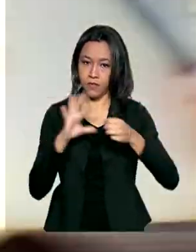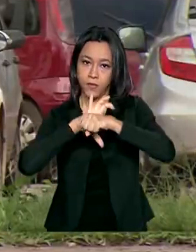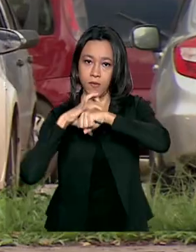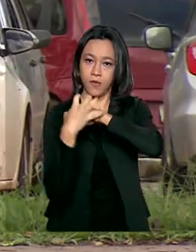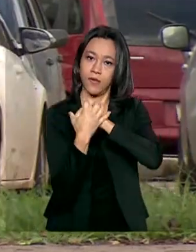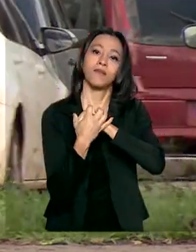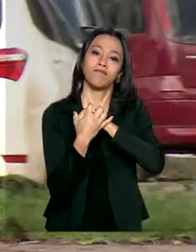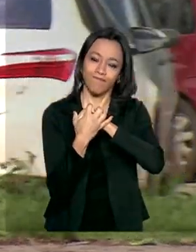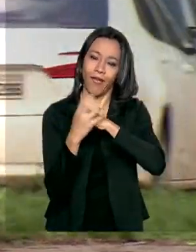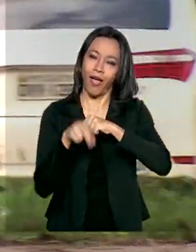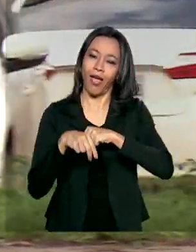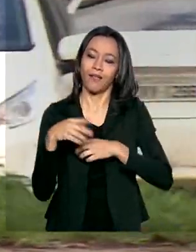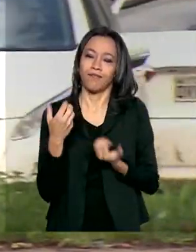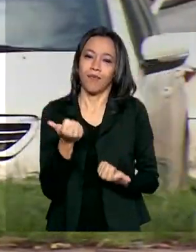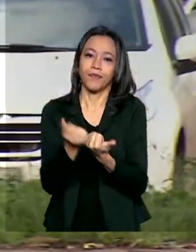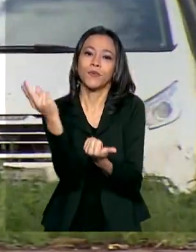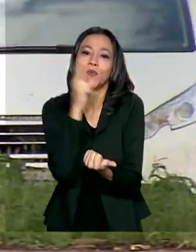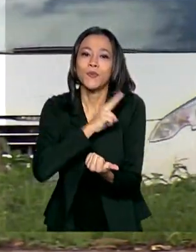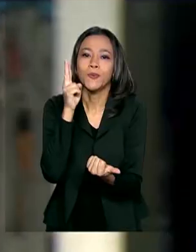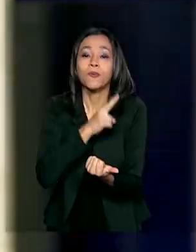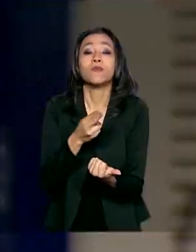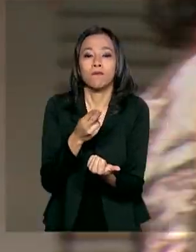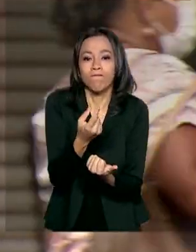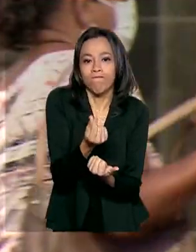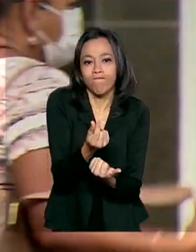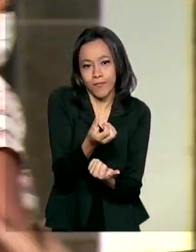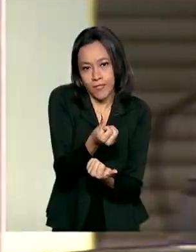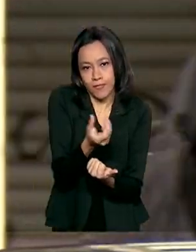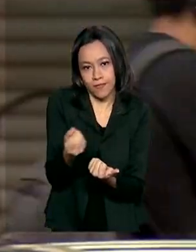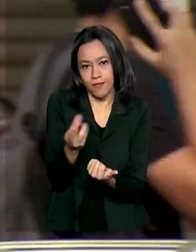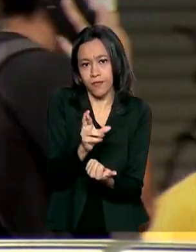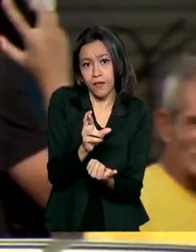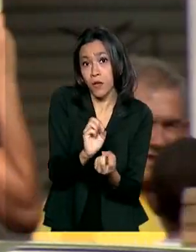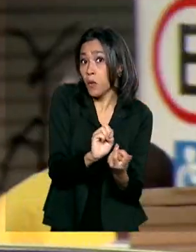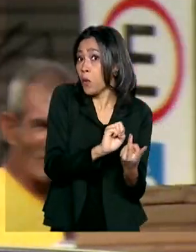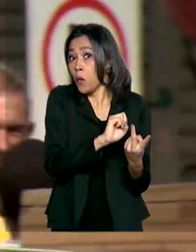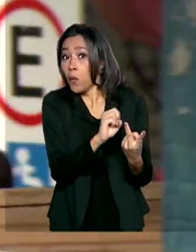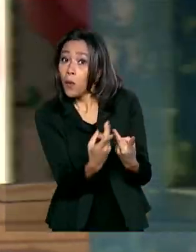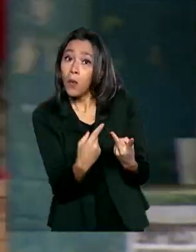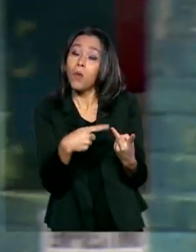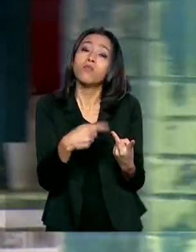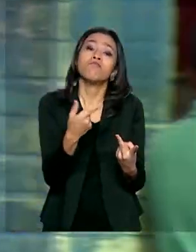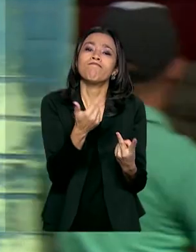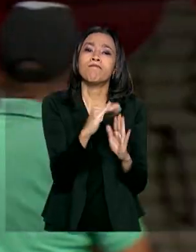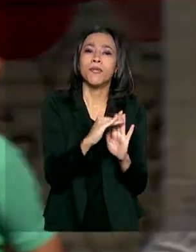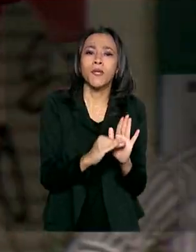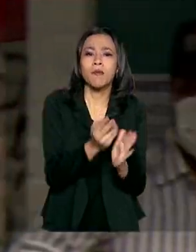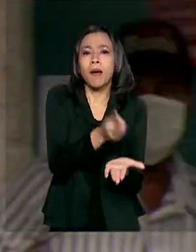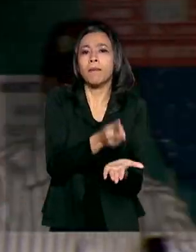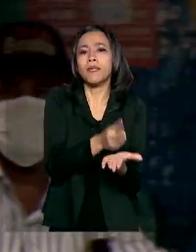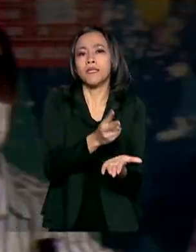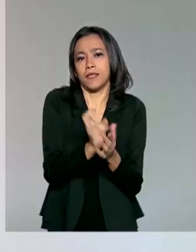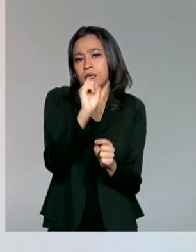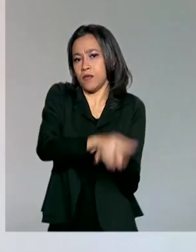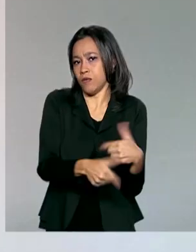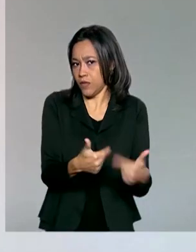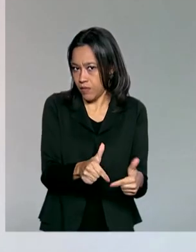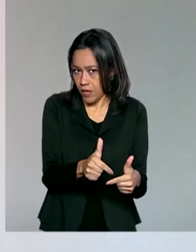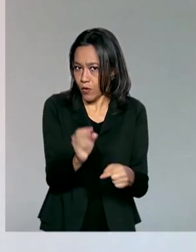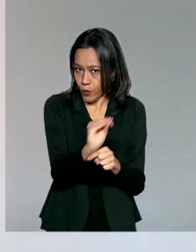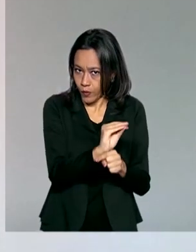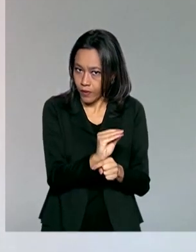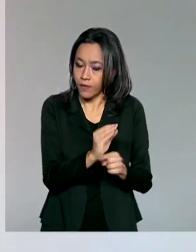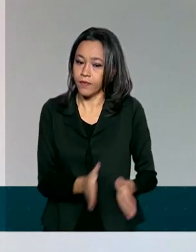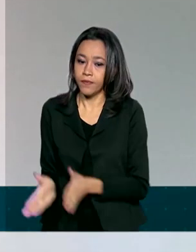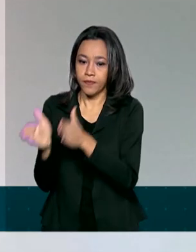o auxílio emergencial de R$ 600 ou o programa de manutenção do emprego e renda. A cobertura